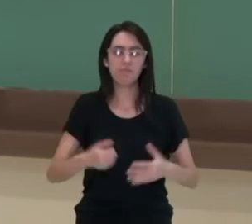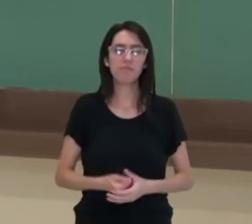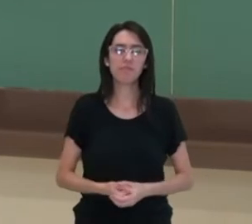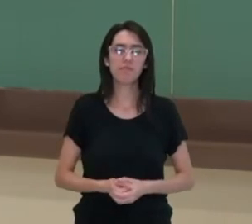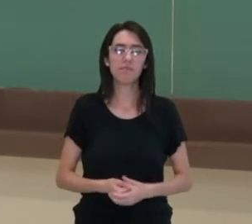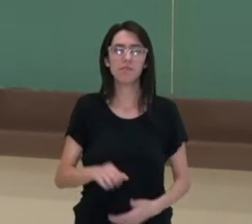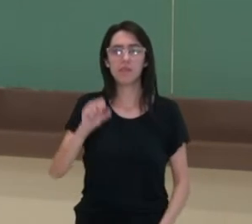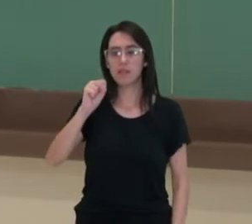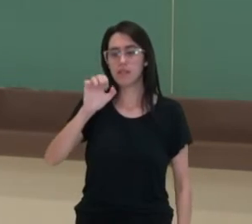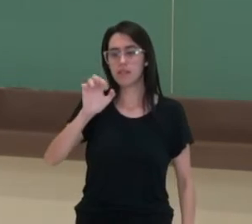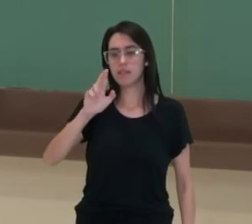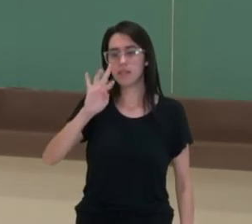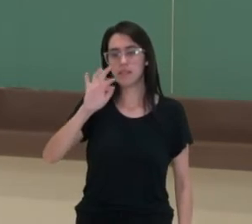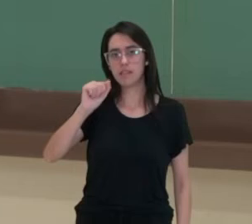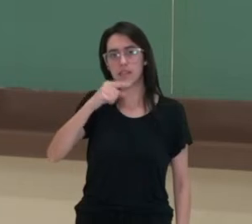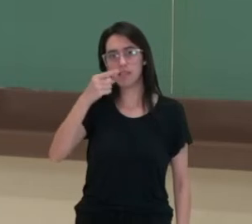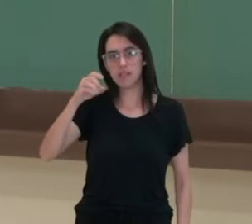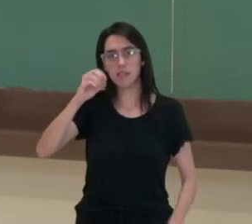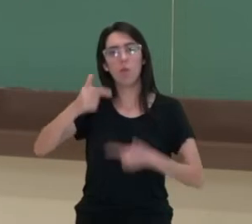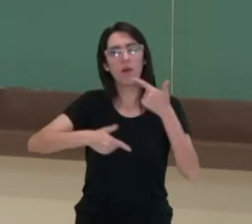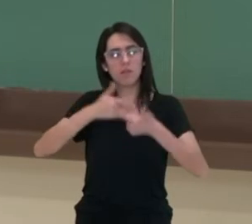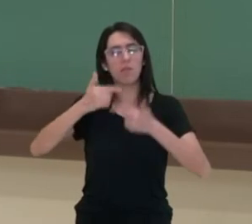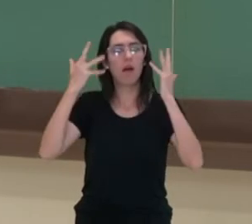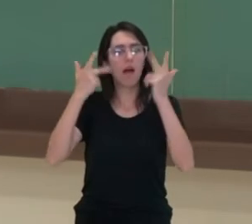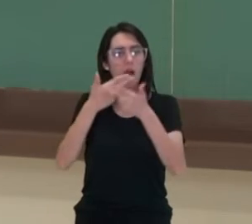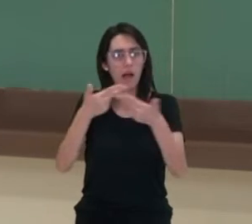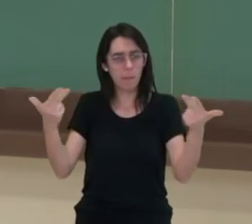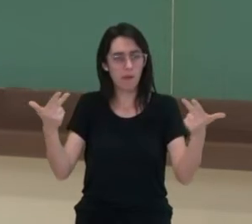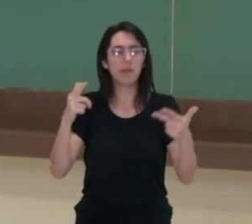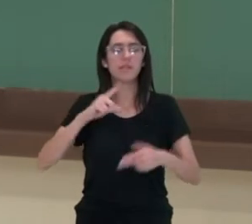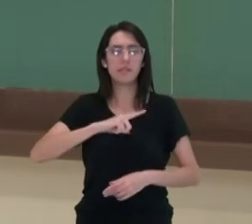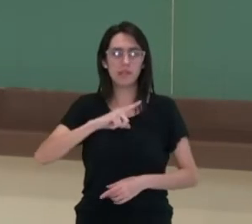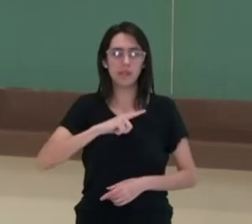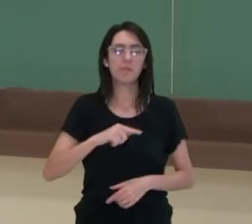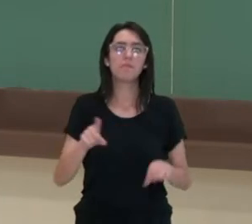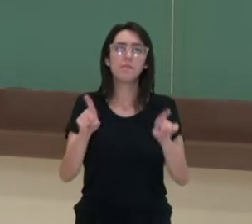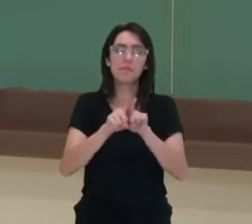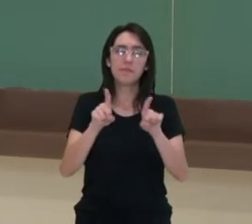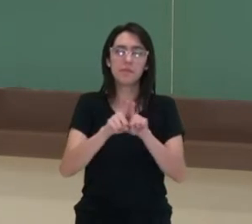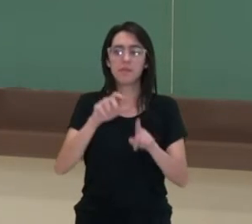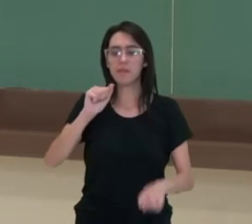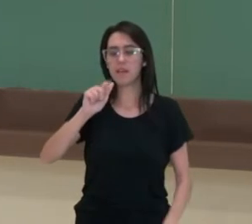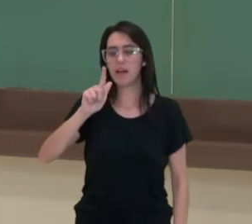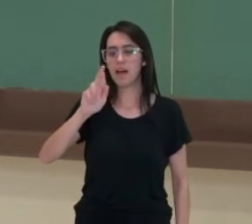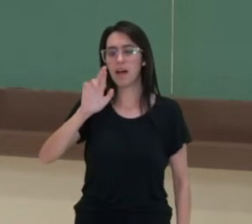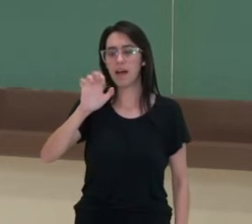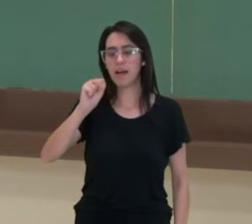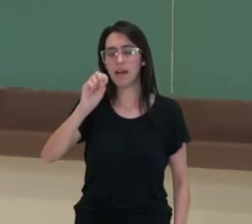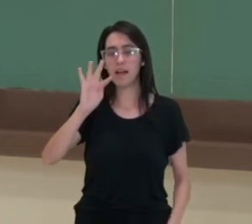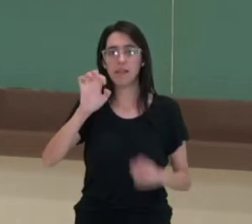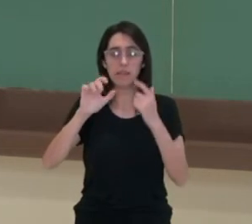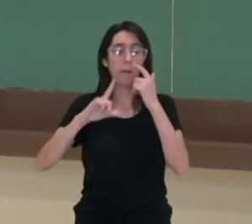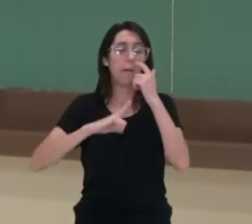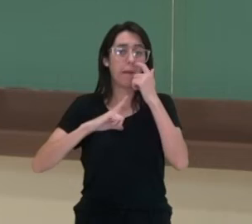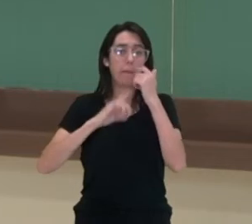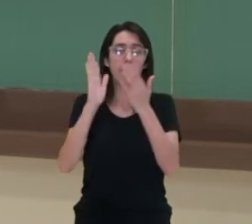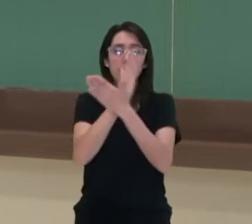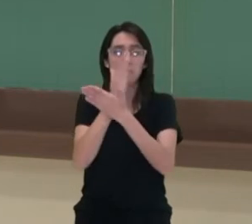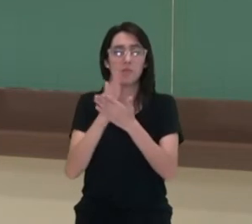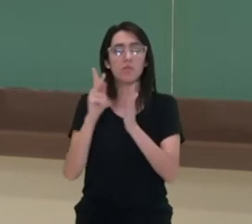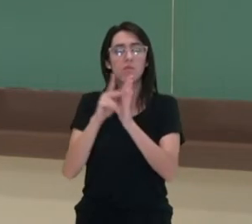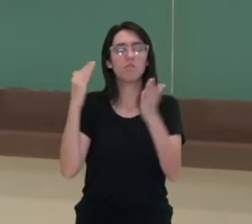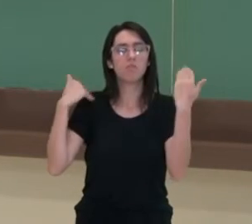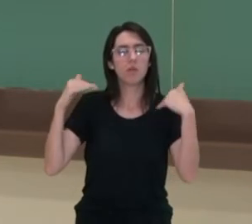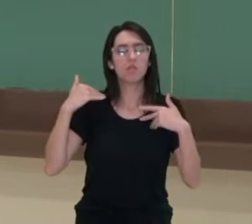já ligado à pecuária, remetendo aí na época da colonização, e a Grécia e Zona da Mata se dividindo no aspecto turístico